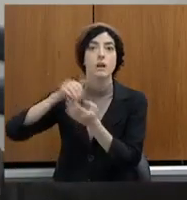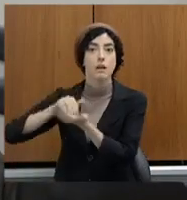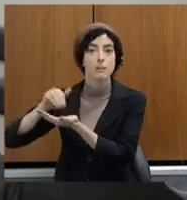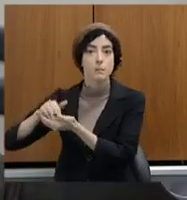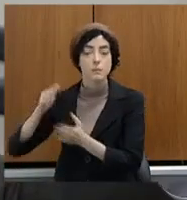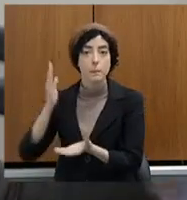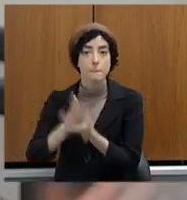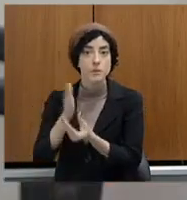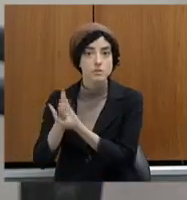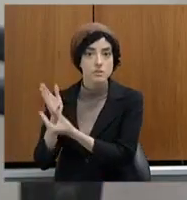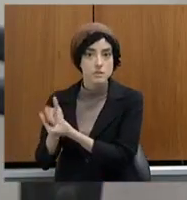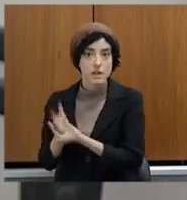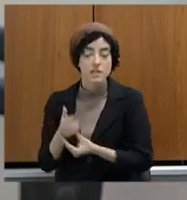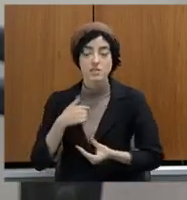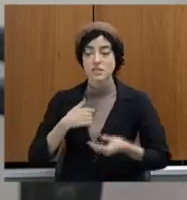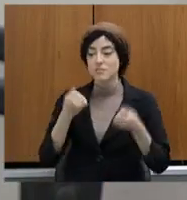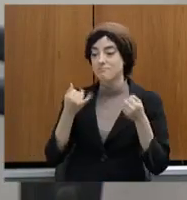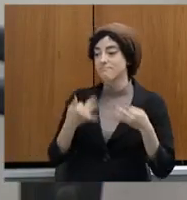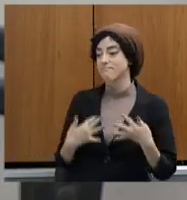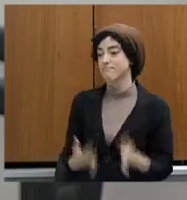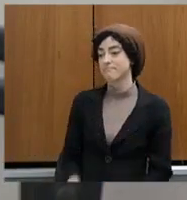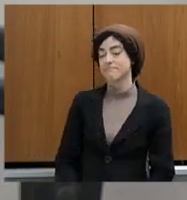fui claro com ele, falei Polícia Civil.